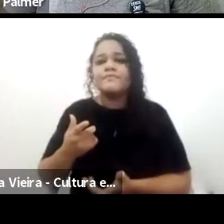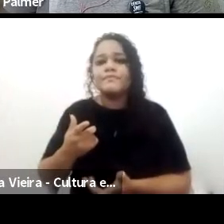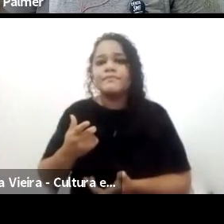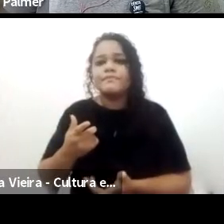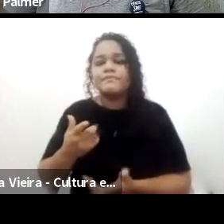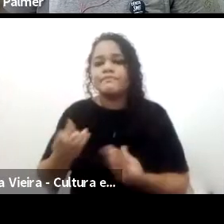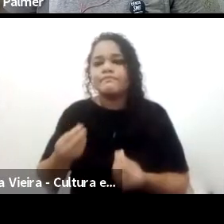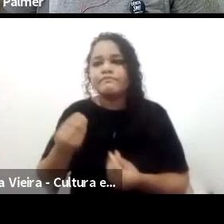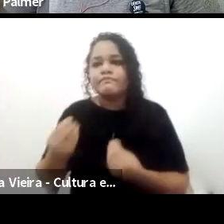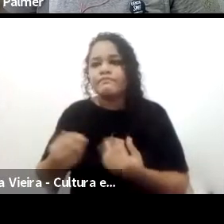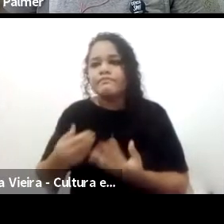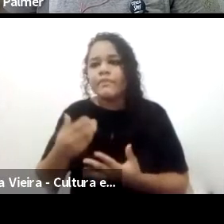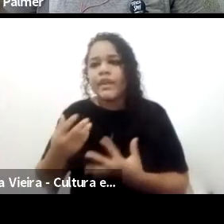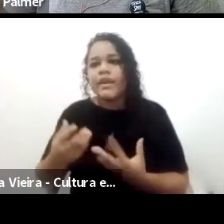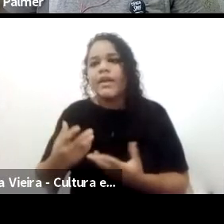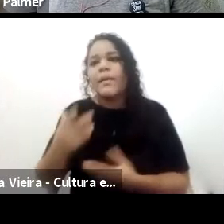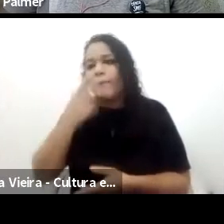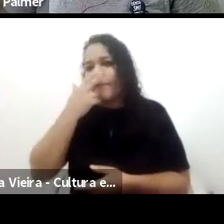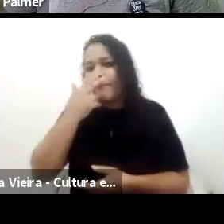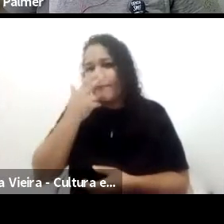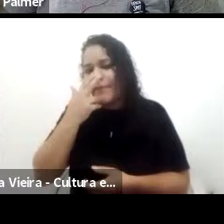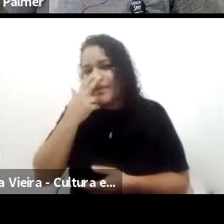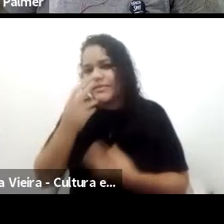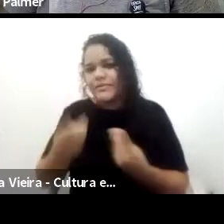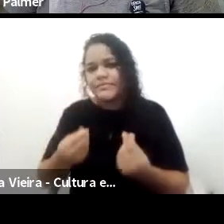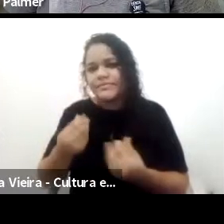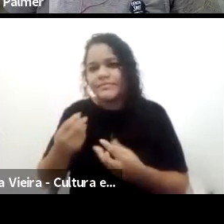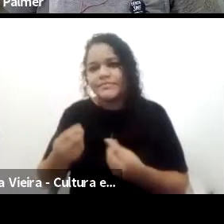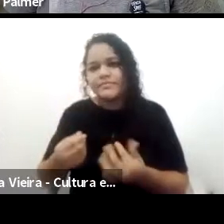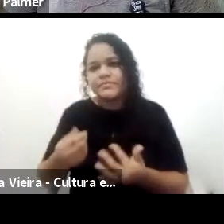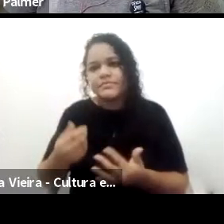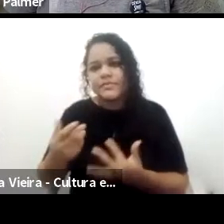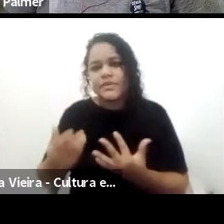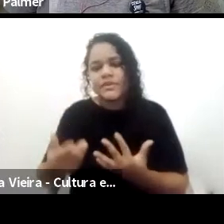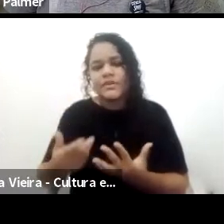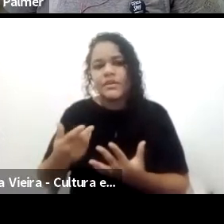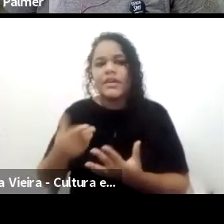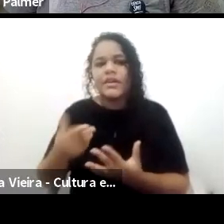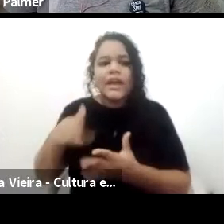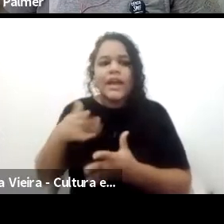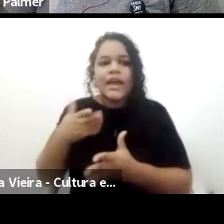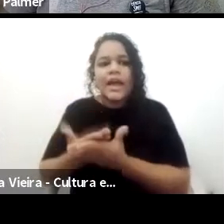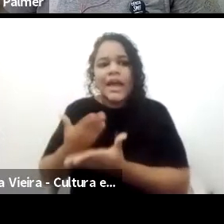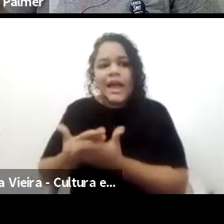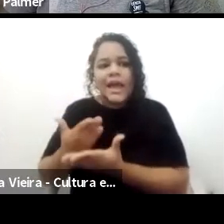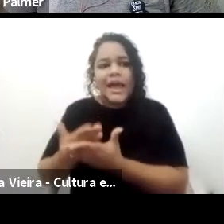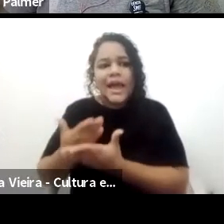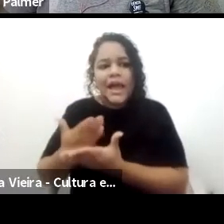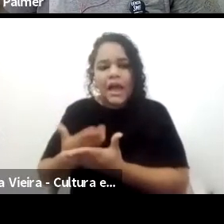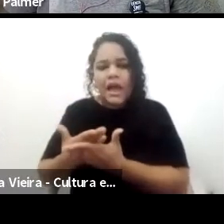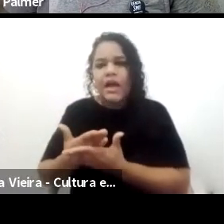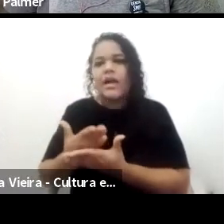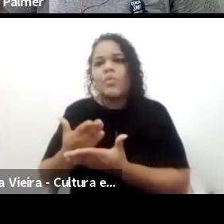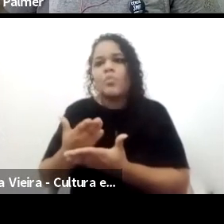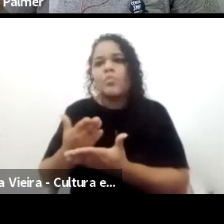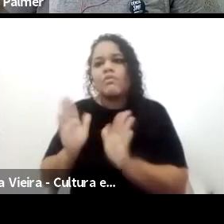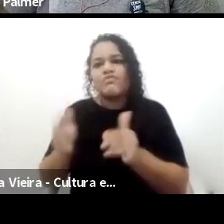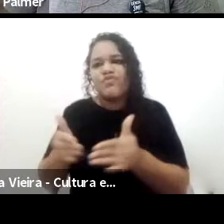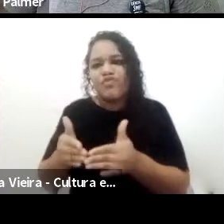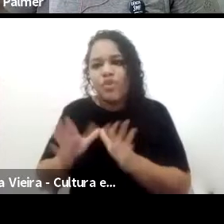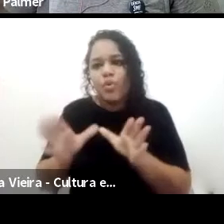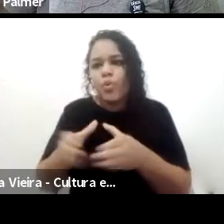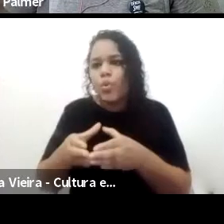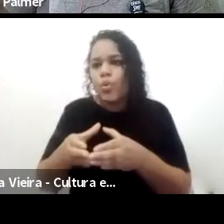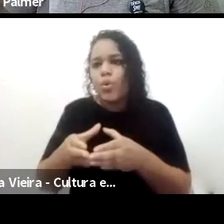elas também vão ser determinadas aulas que vão ser para um grupo muito específico de